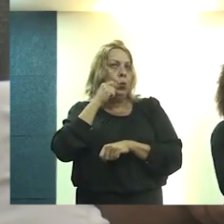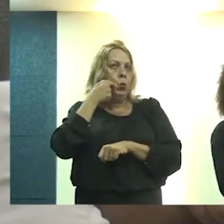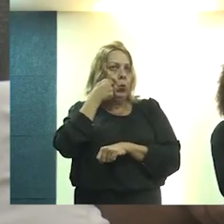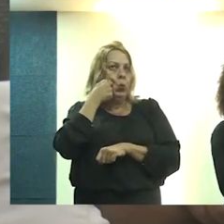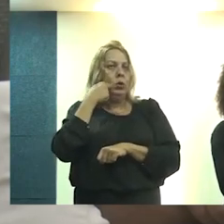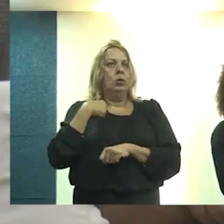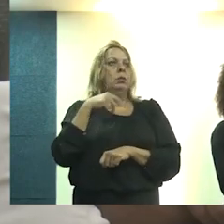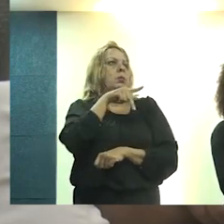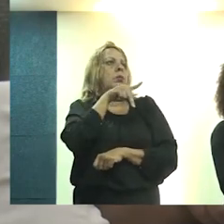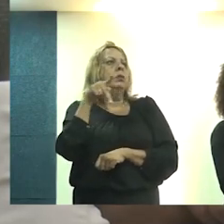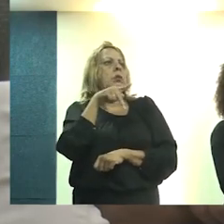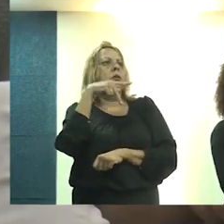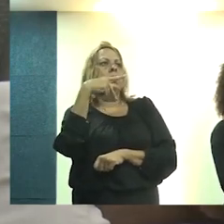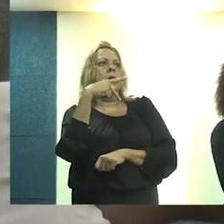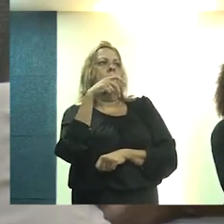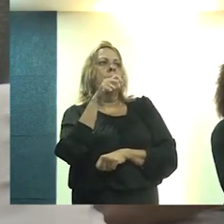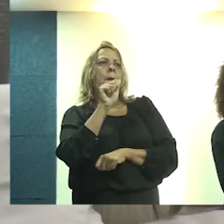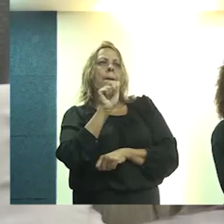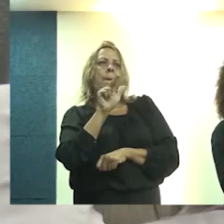que está por aí,